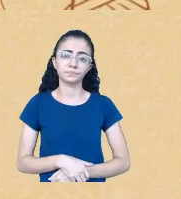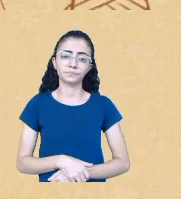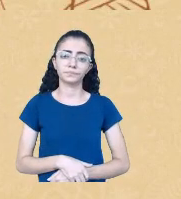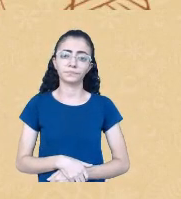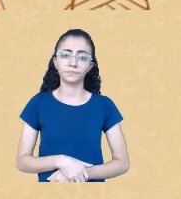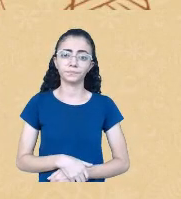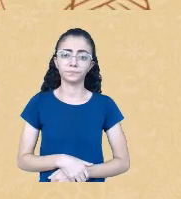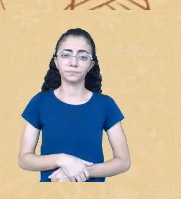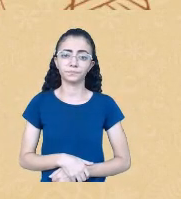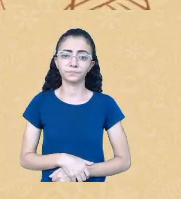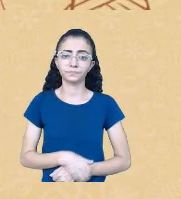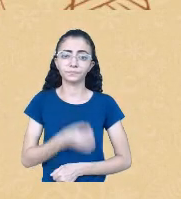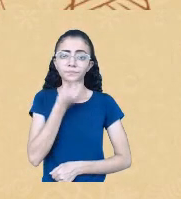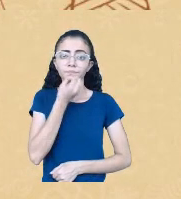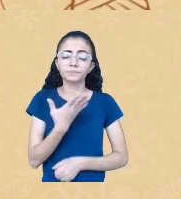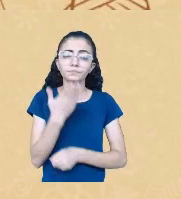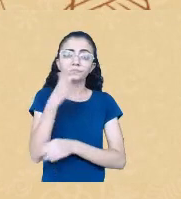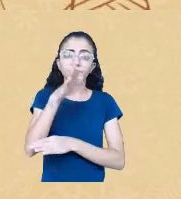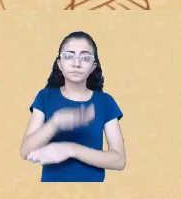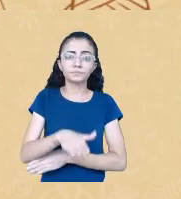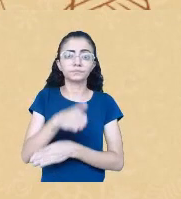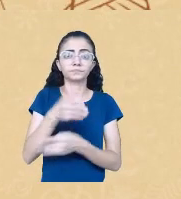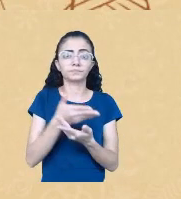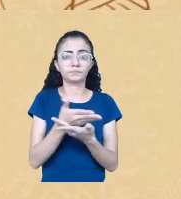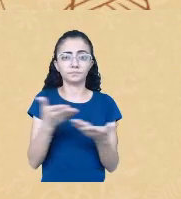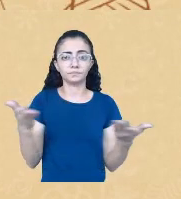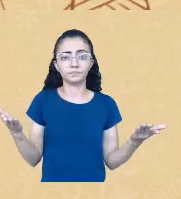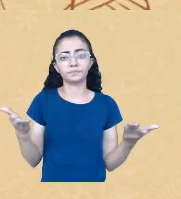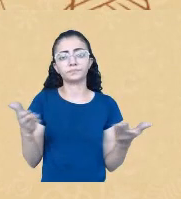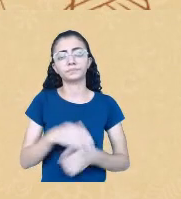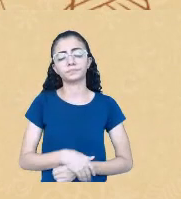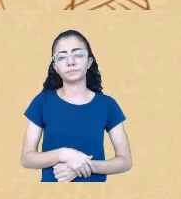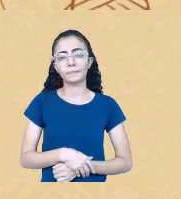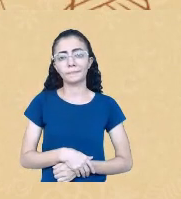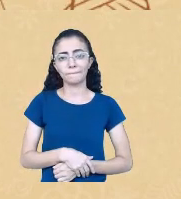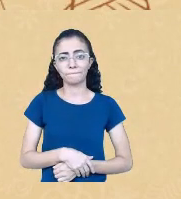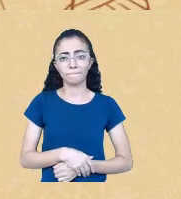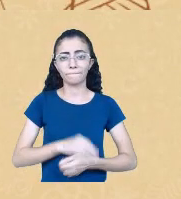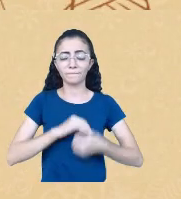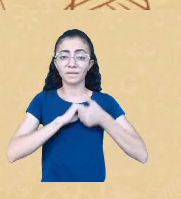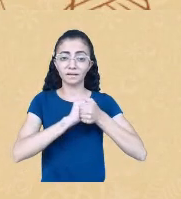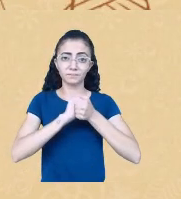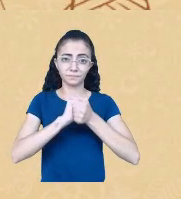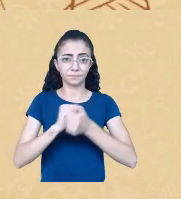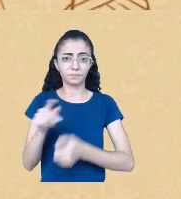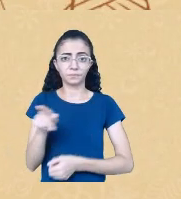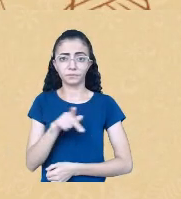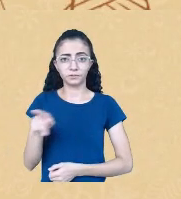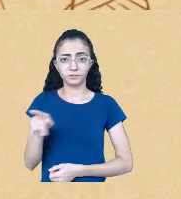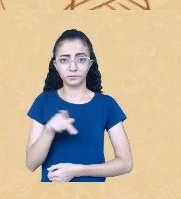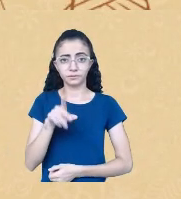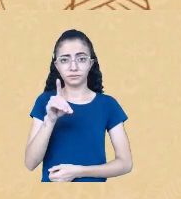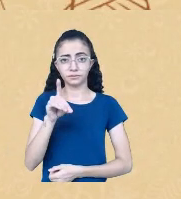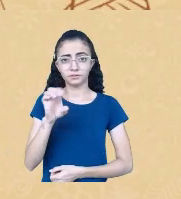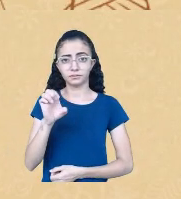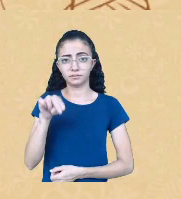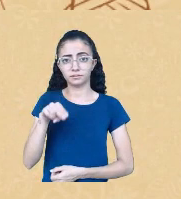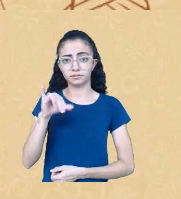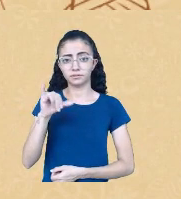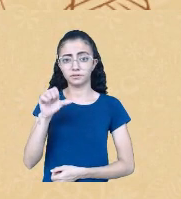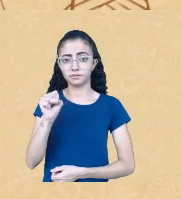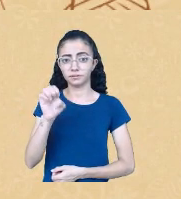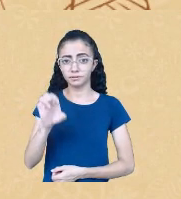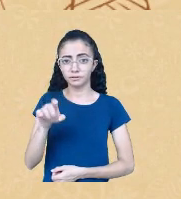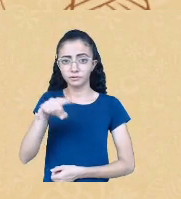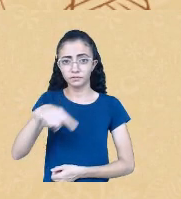Boa tarde, Eliane, boa tarde às demais pessoas, saúdo a professora Denise, vocês me escutam bem? Às vezes eu